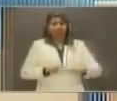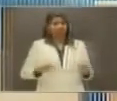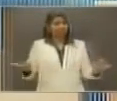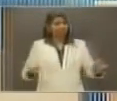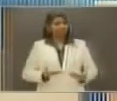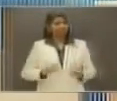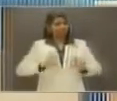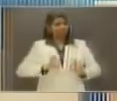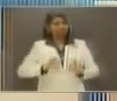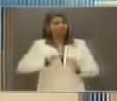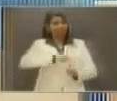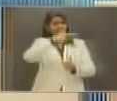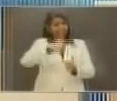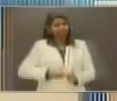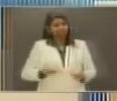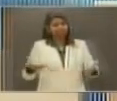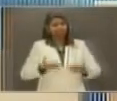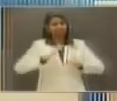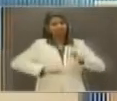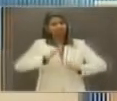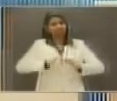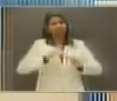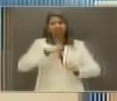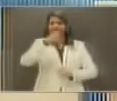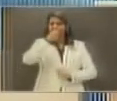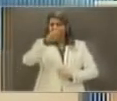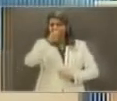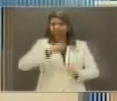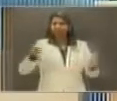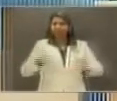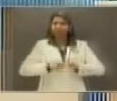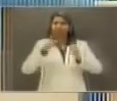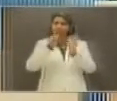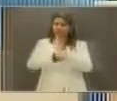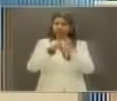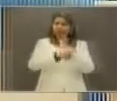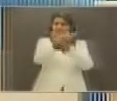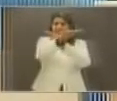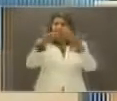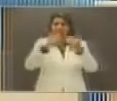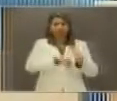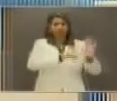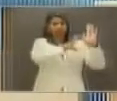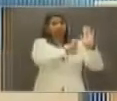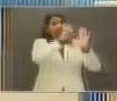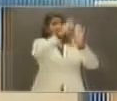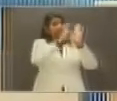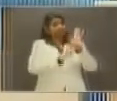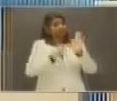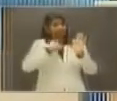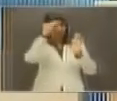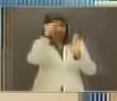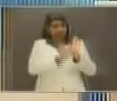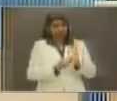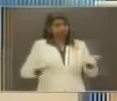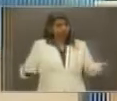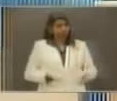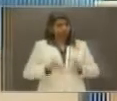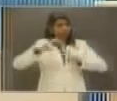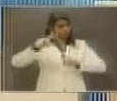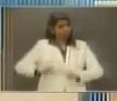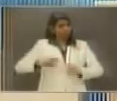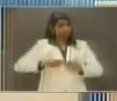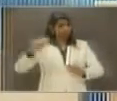E, novamente, os jornalistas voltam a fazer pergunta aos candidatos, observando as regras do primeiro bloco. Ok?